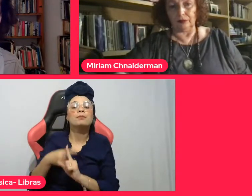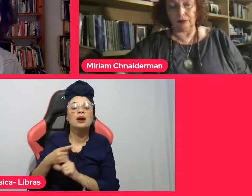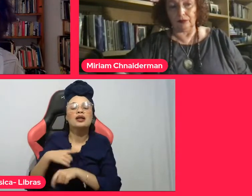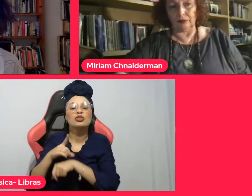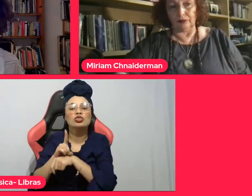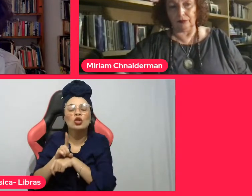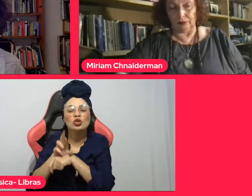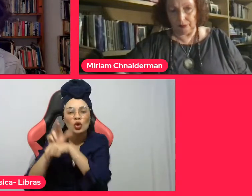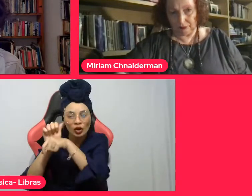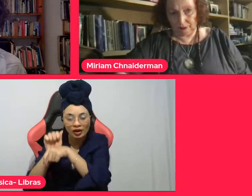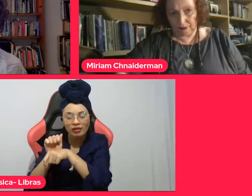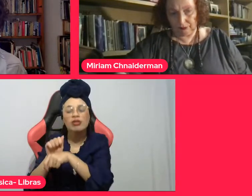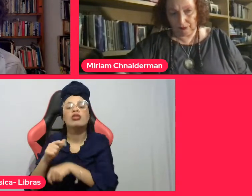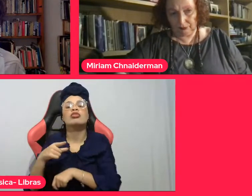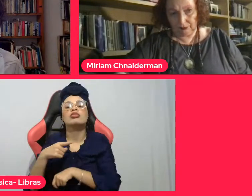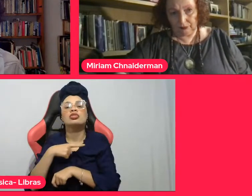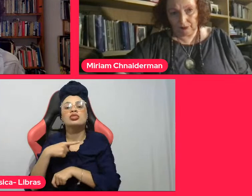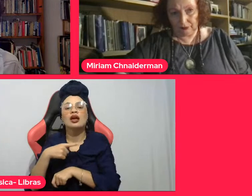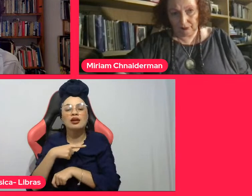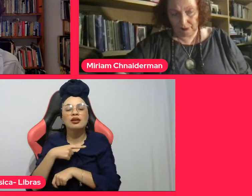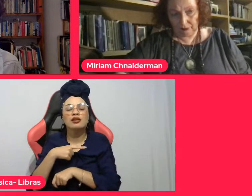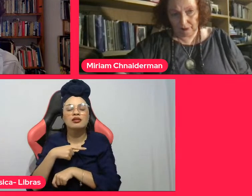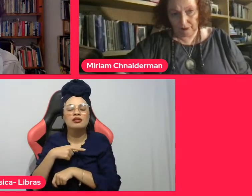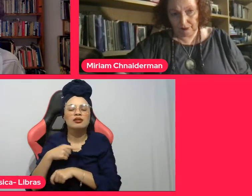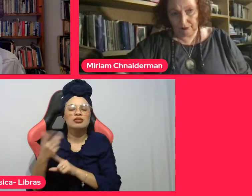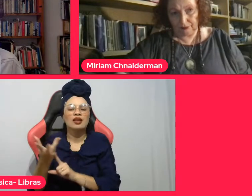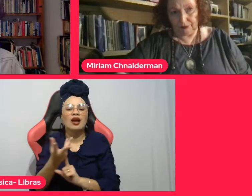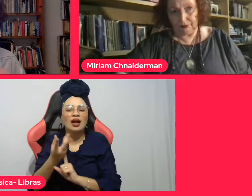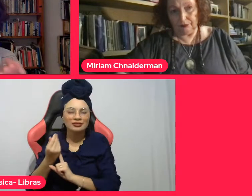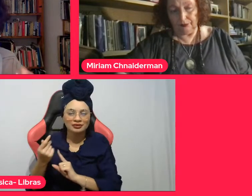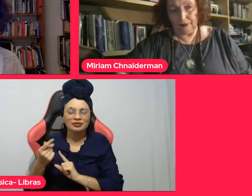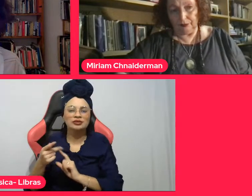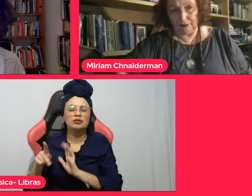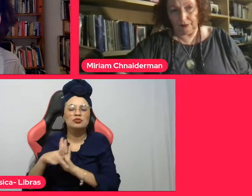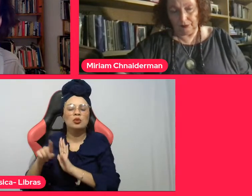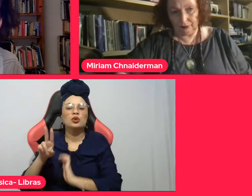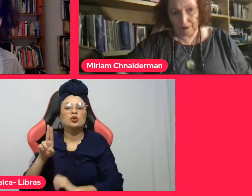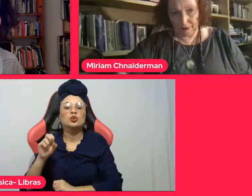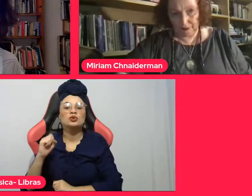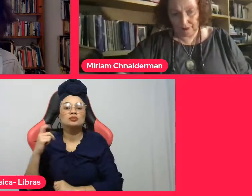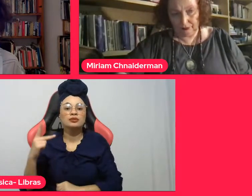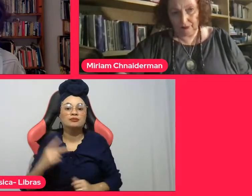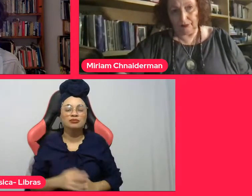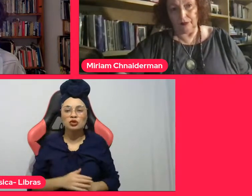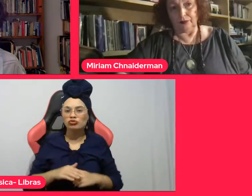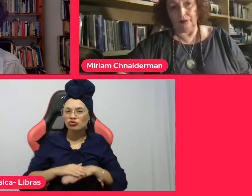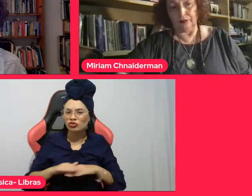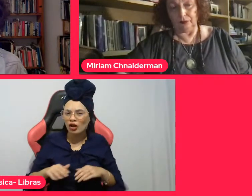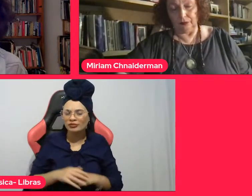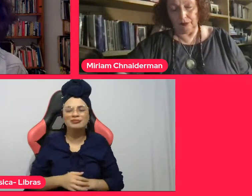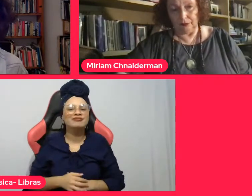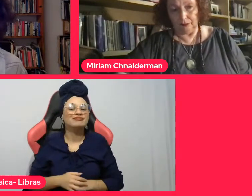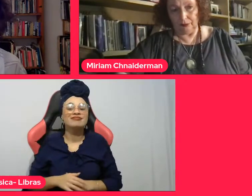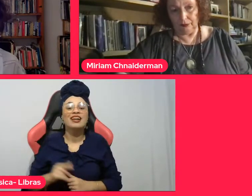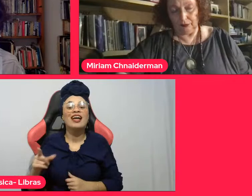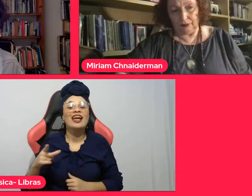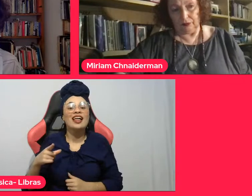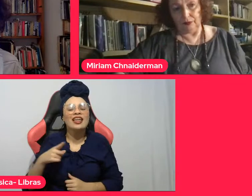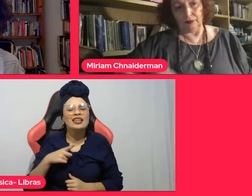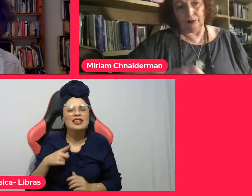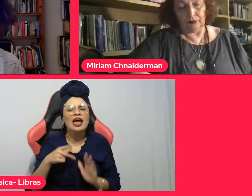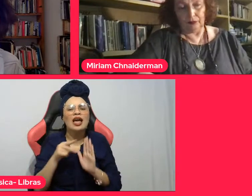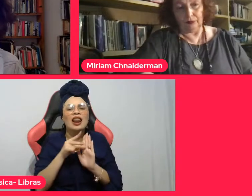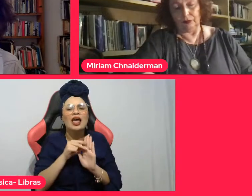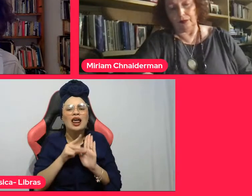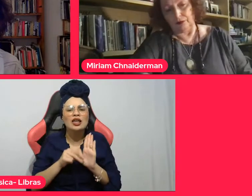artes pela Escola de Comunicações e Artes da USP. Mas a Miriam é também ensaísta, autora de diversos artigos